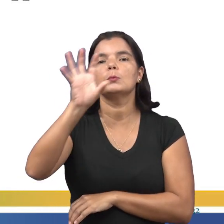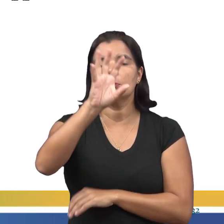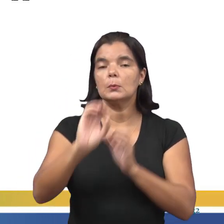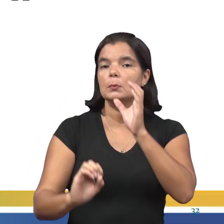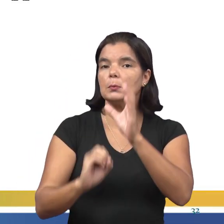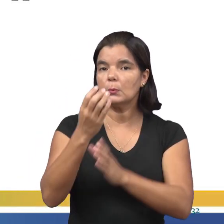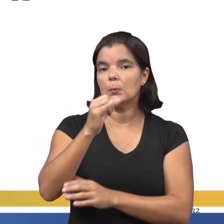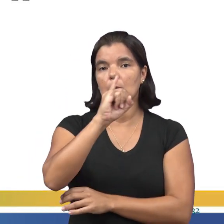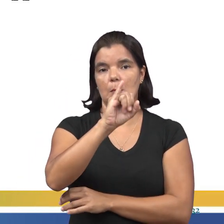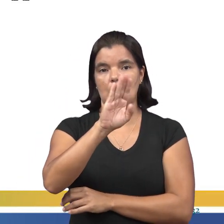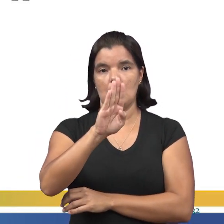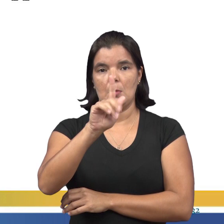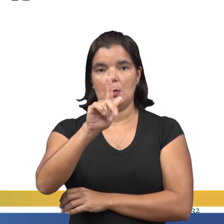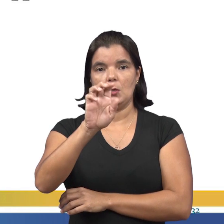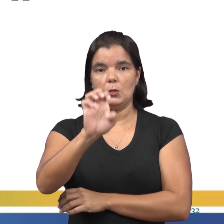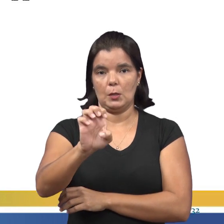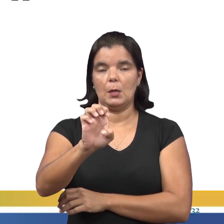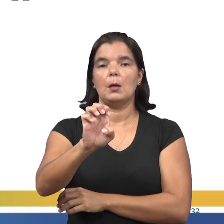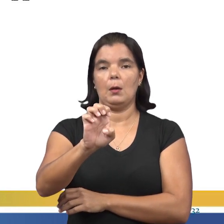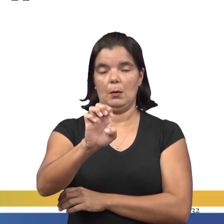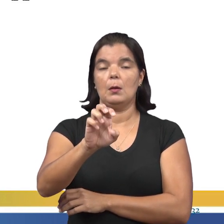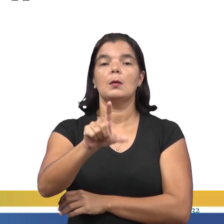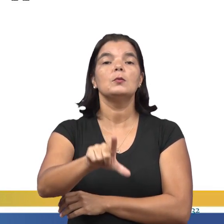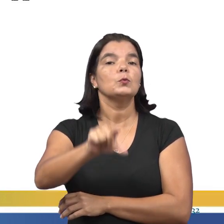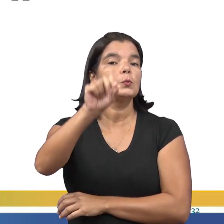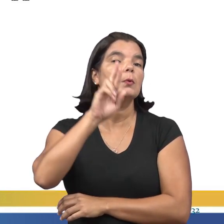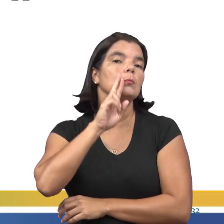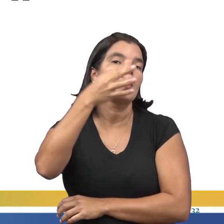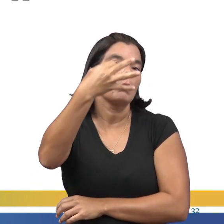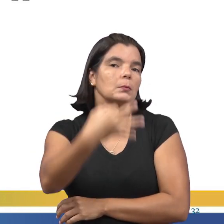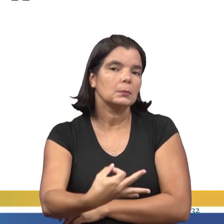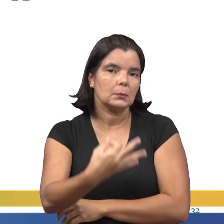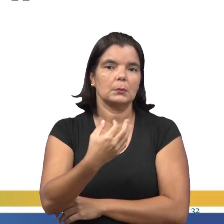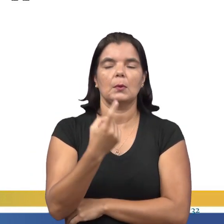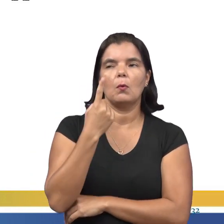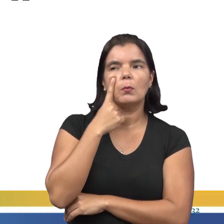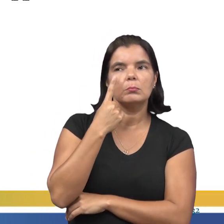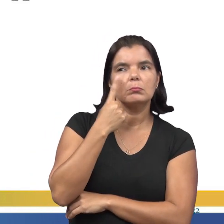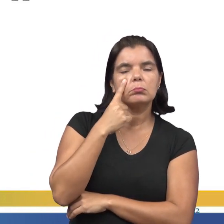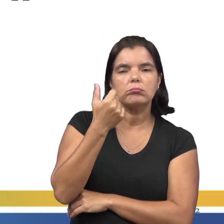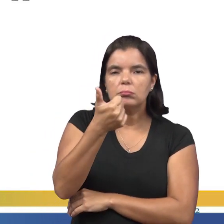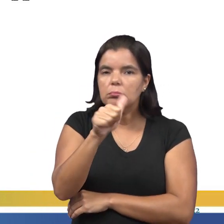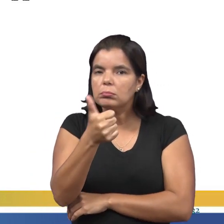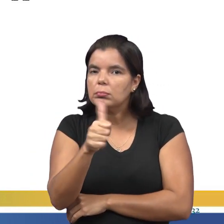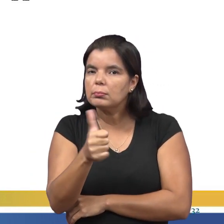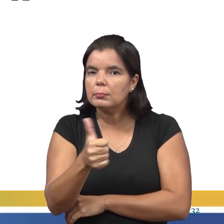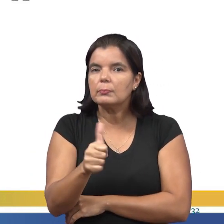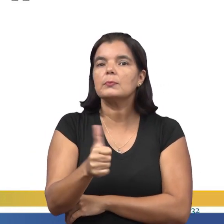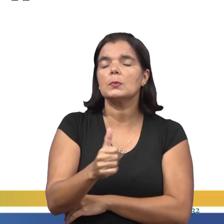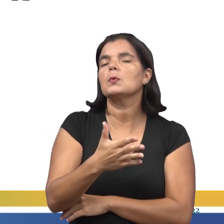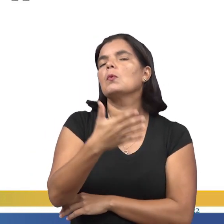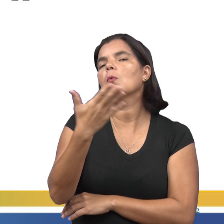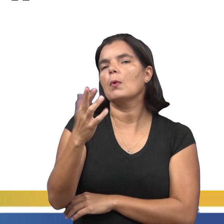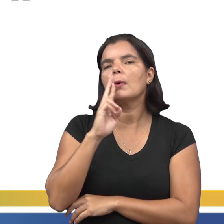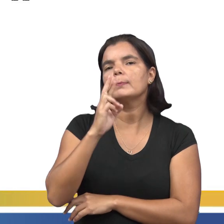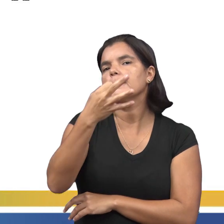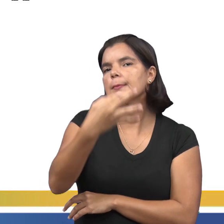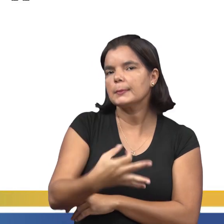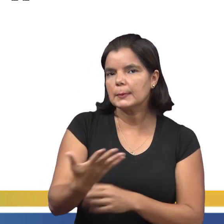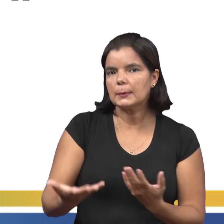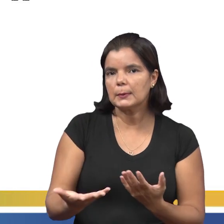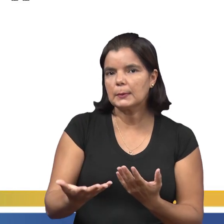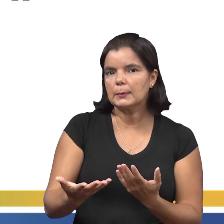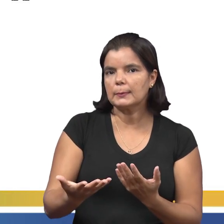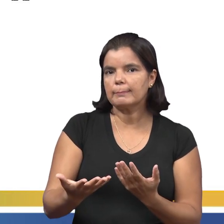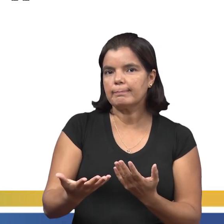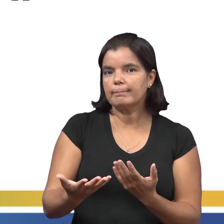realizada pelo IBGE, assinale a opção correta. Então, olhamos os dados, analisamos, qual é a opção certa, qual é a